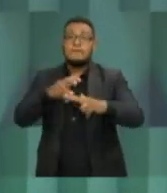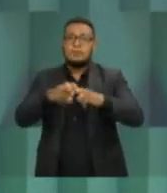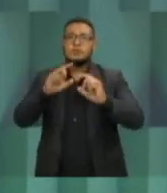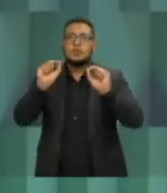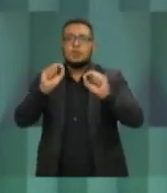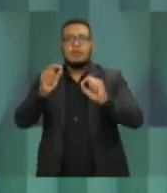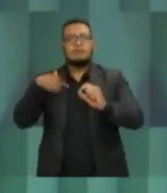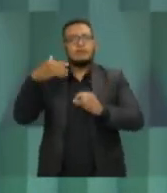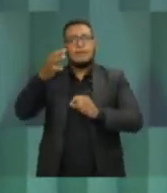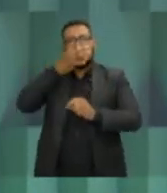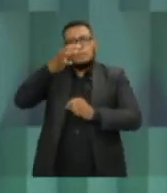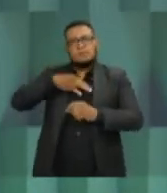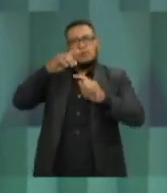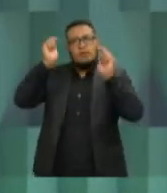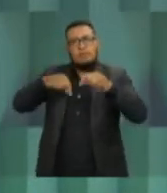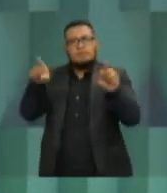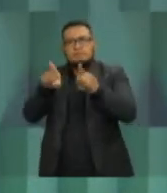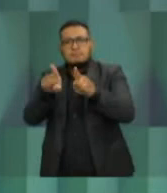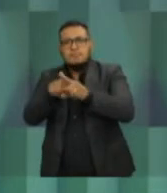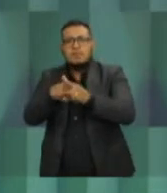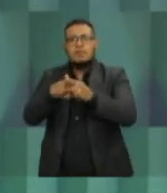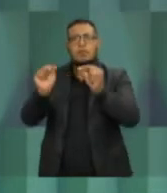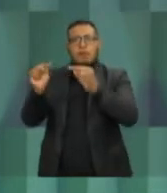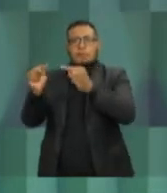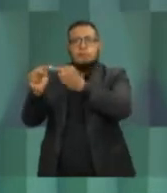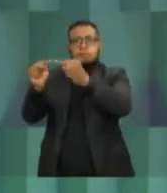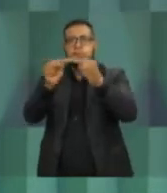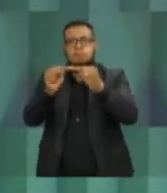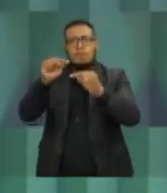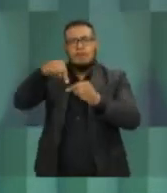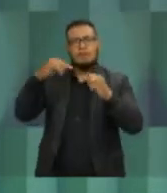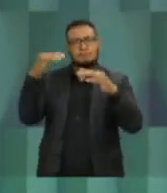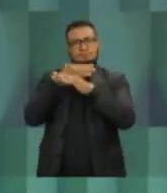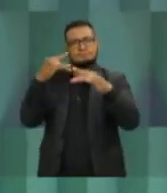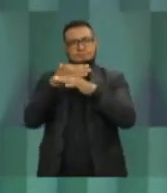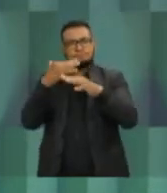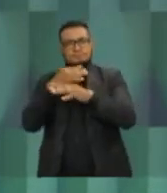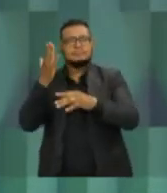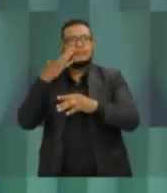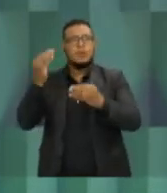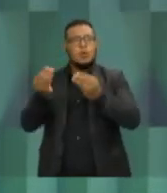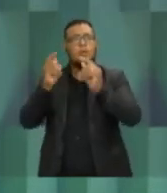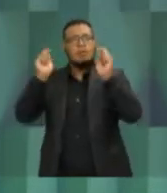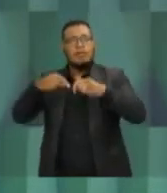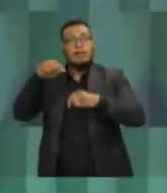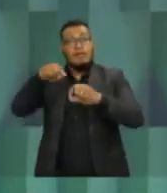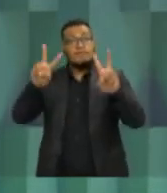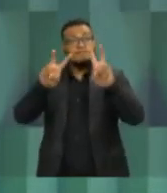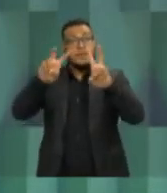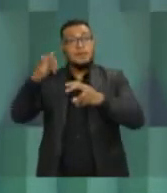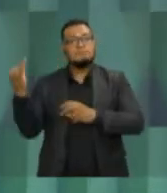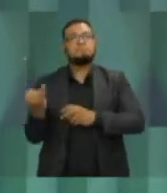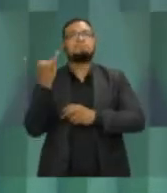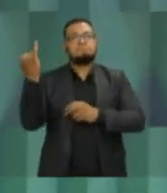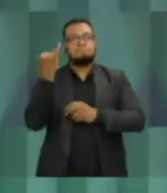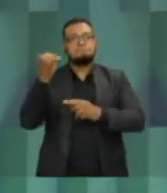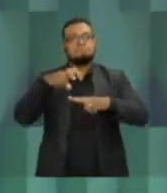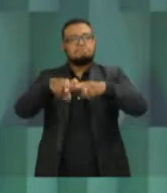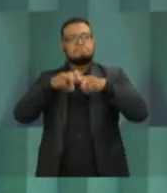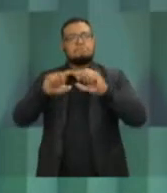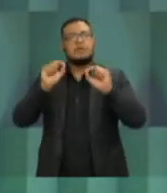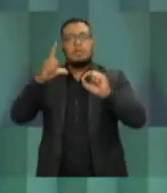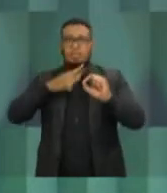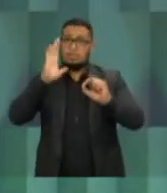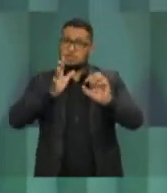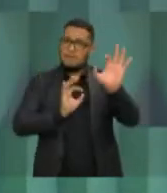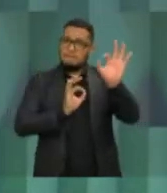pensar na redução da desigualdade dentro da nossa cidade, e isso nós temos uma tarefa importante e eu vou fazer um plano geral